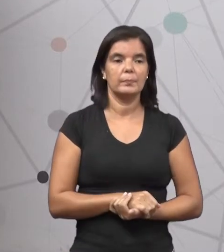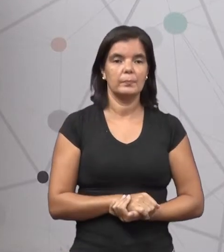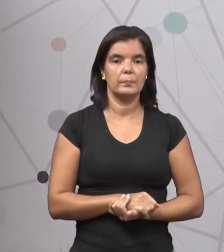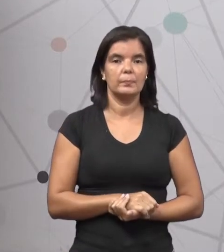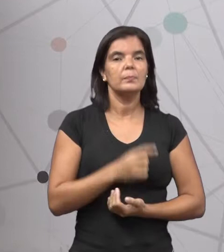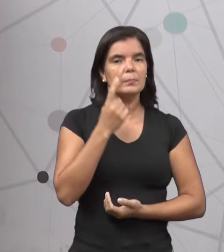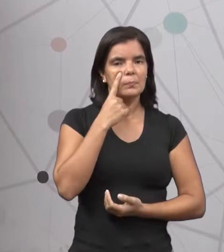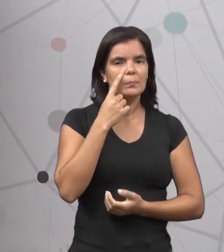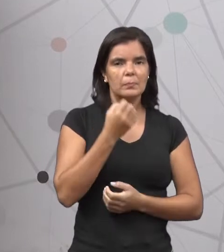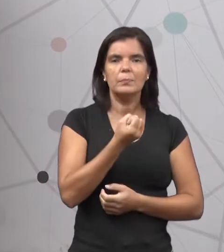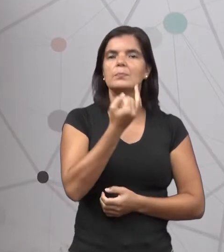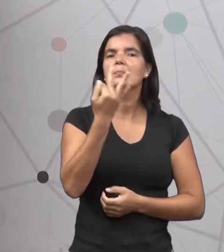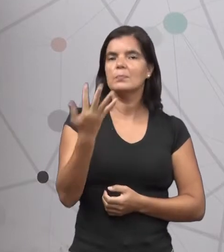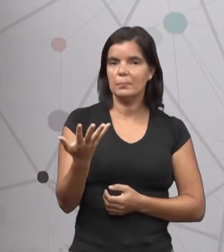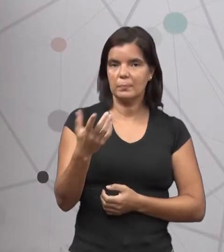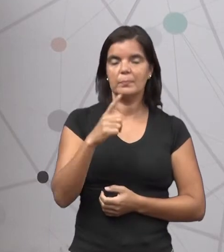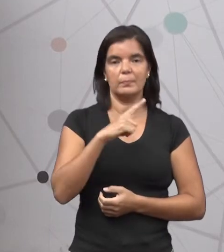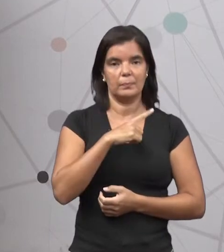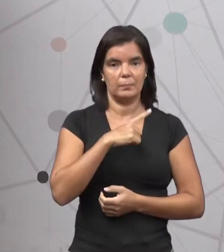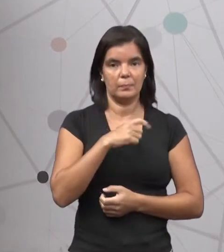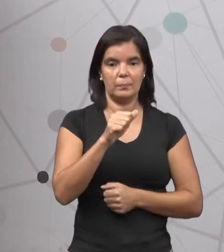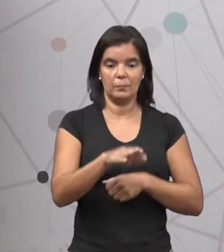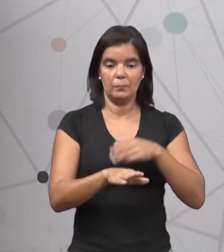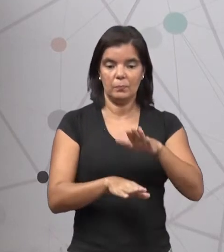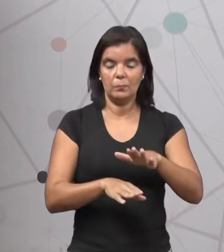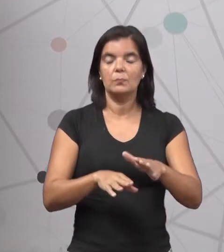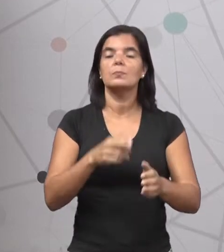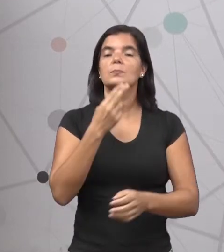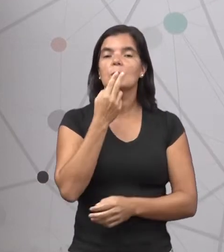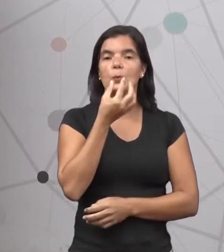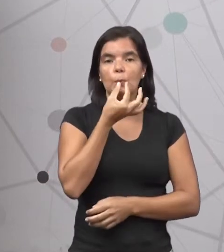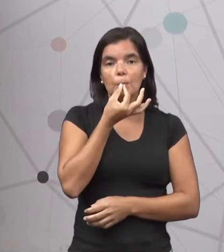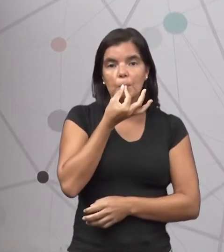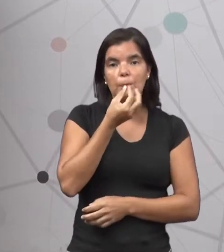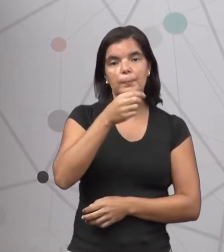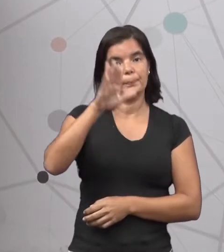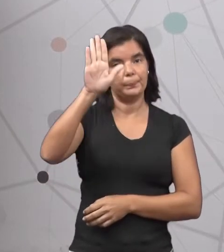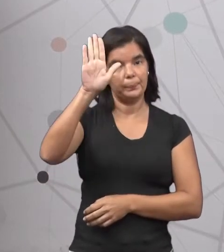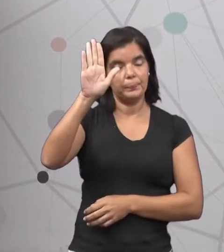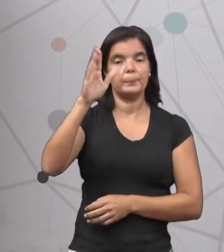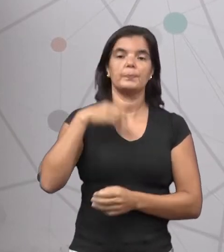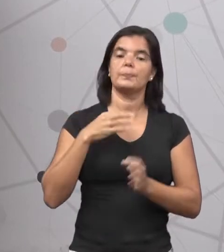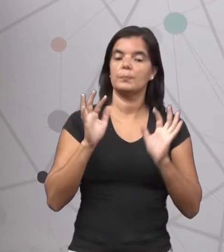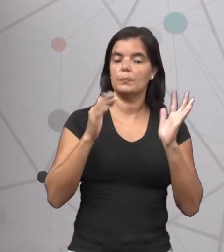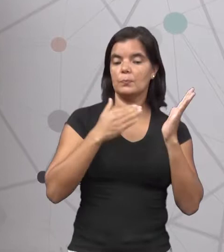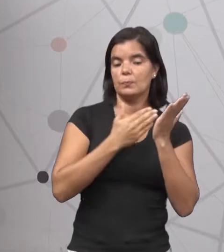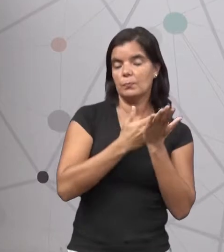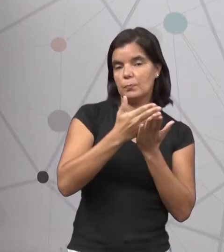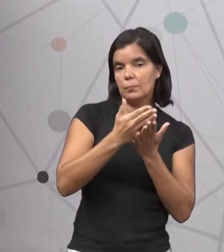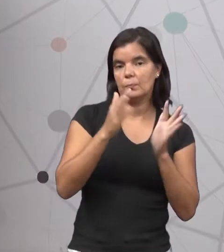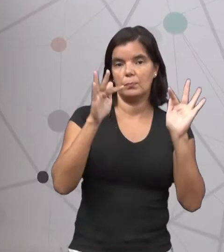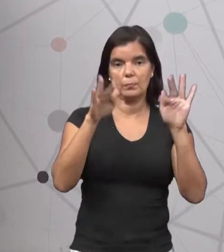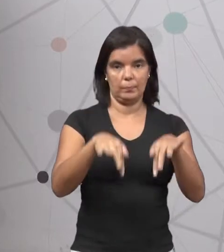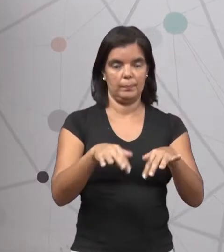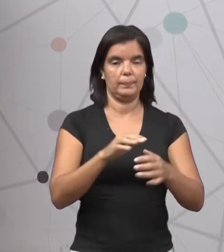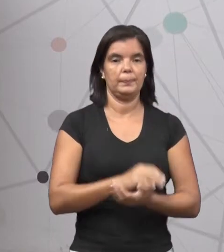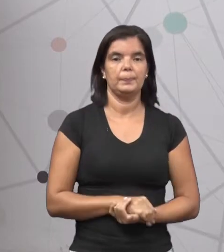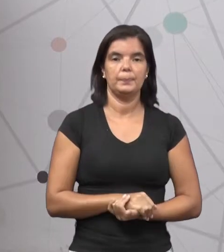Vamos contar quantos passos o juiz deu do início ao fim da pista? Vamos lá.